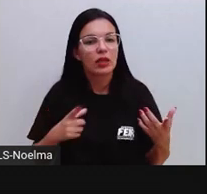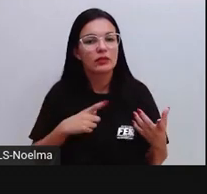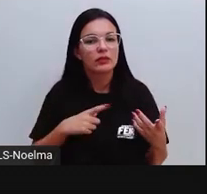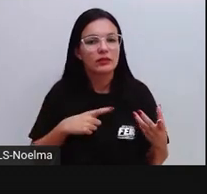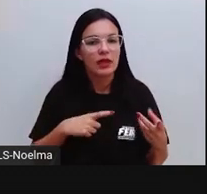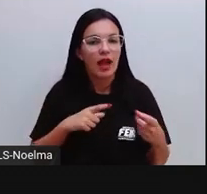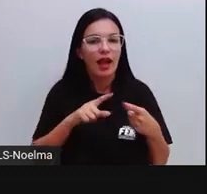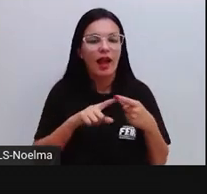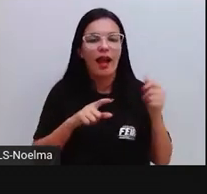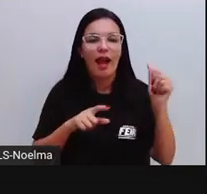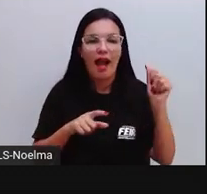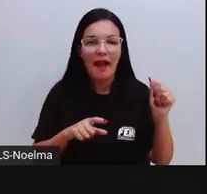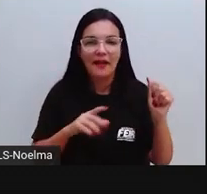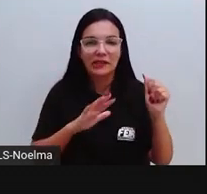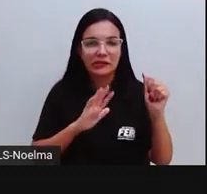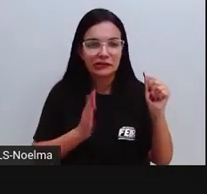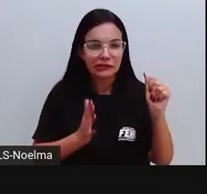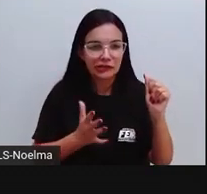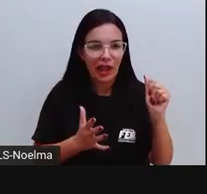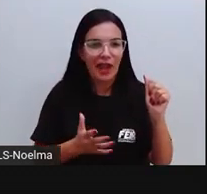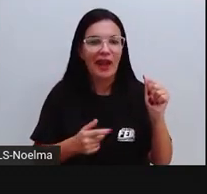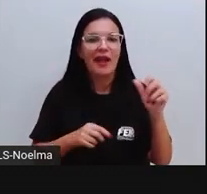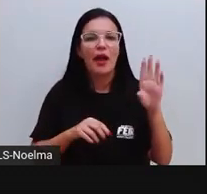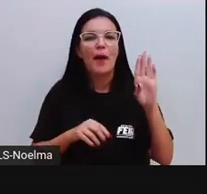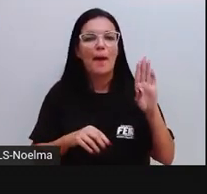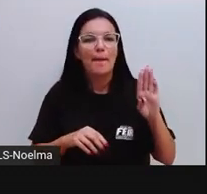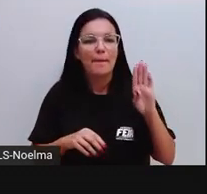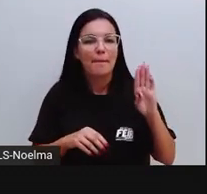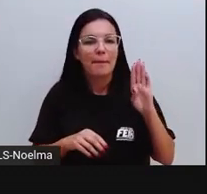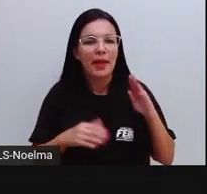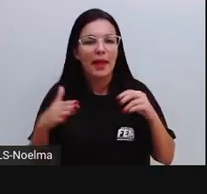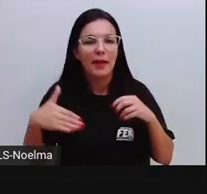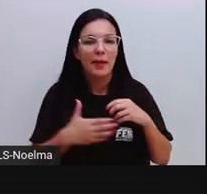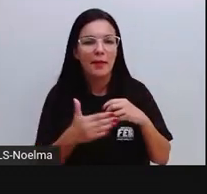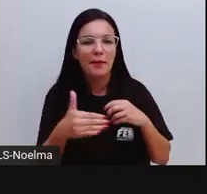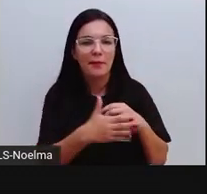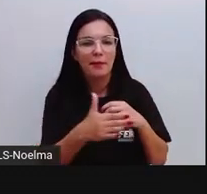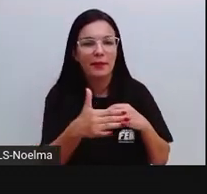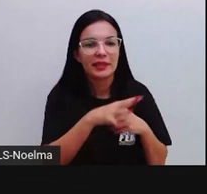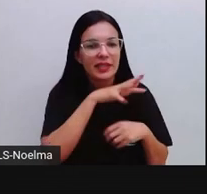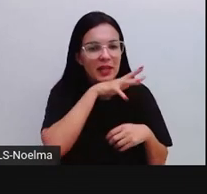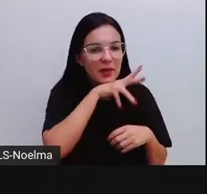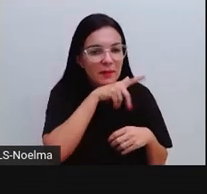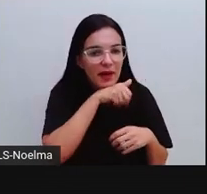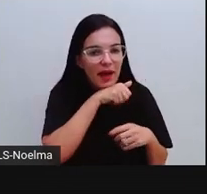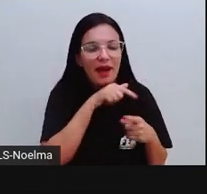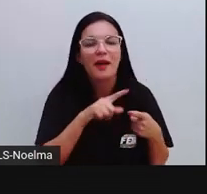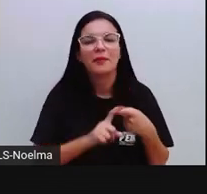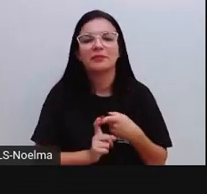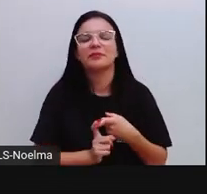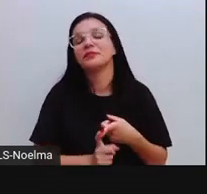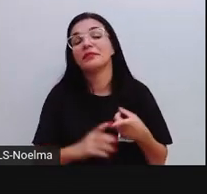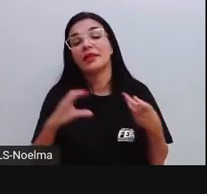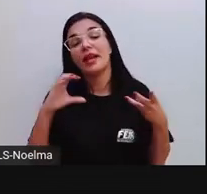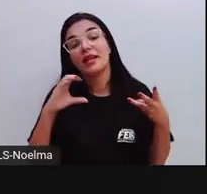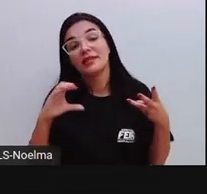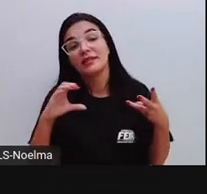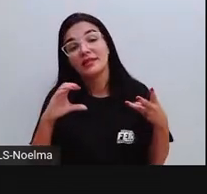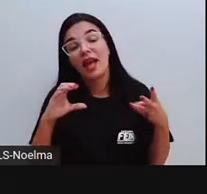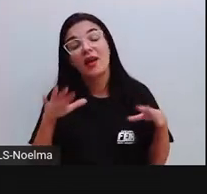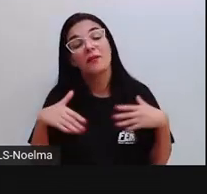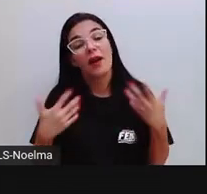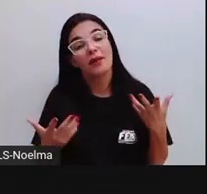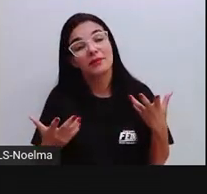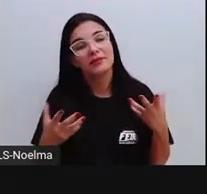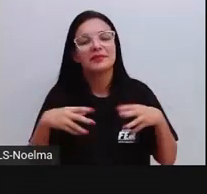vegetal, na letra A, o rapaz recolhendo os frutos, o extrativismo, ó, animal aqui representado pela pesca, e aqui,